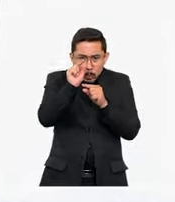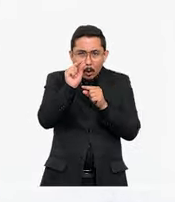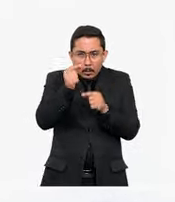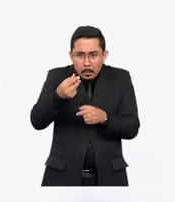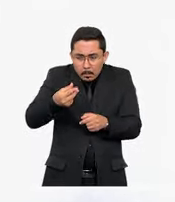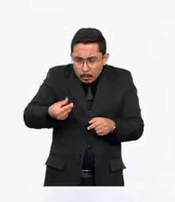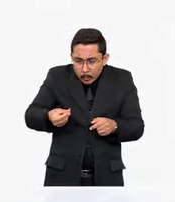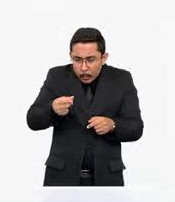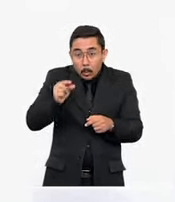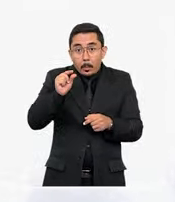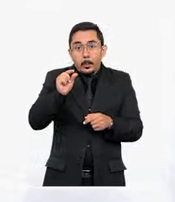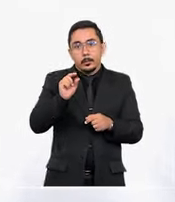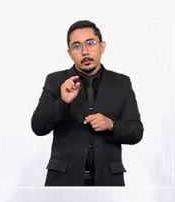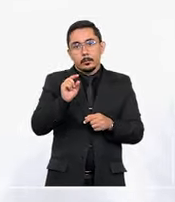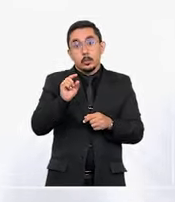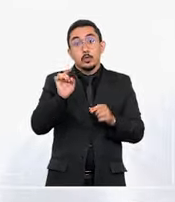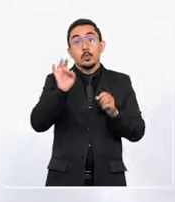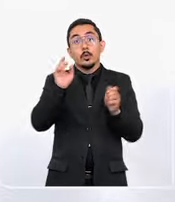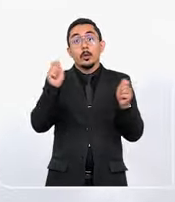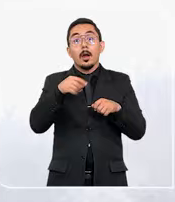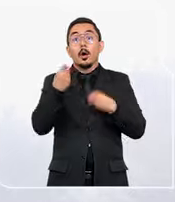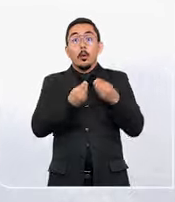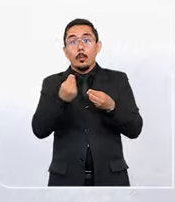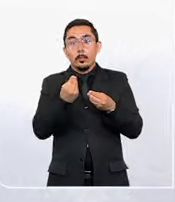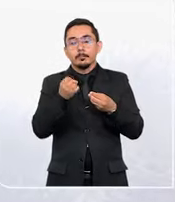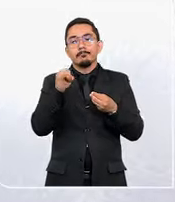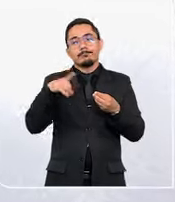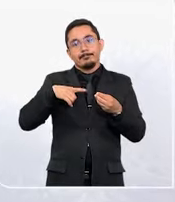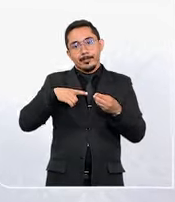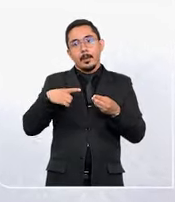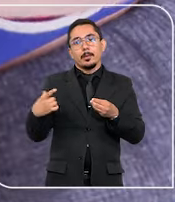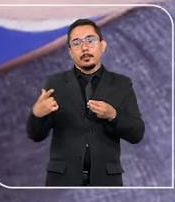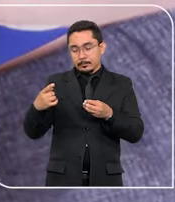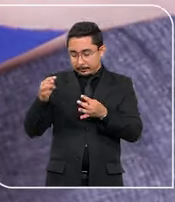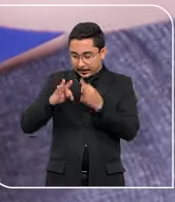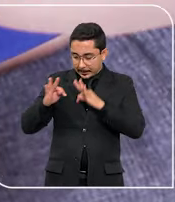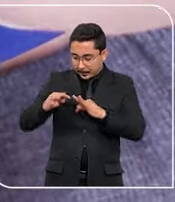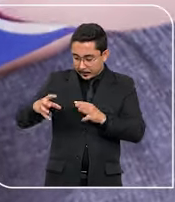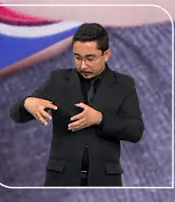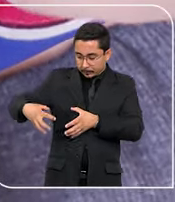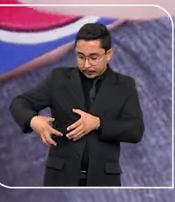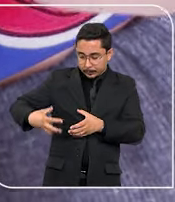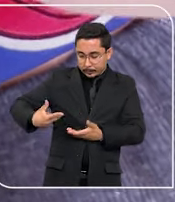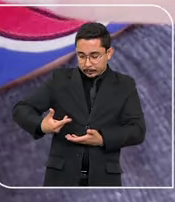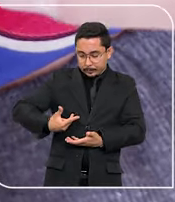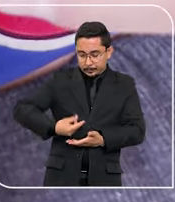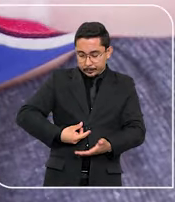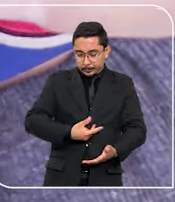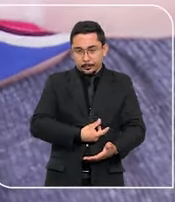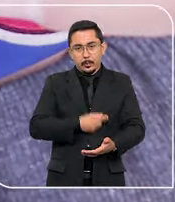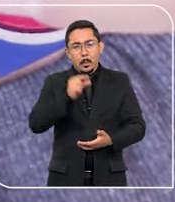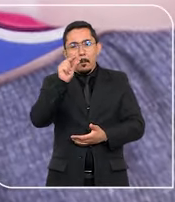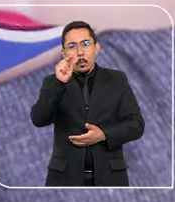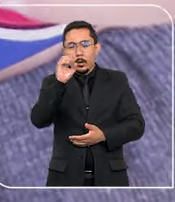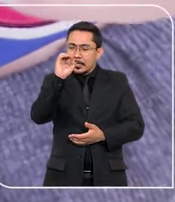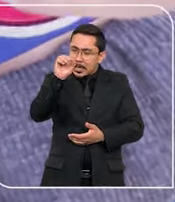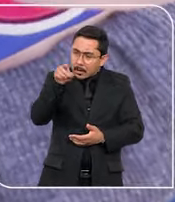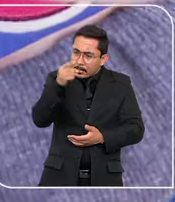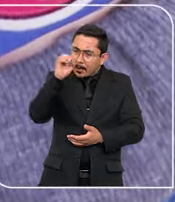essa microdosagem, ela só é possível através da bomba de insulina, porque ela consegue infundir apenas 0